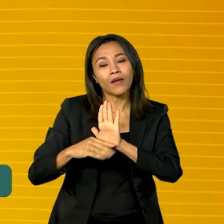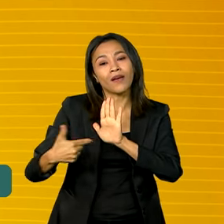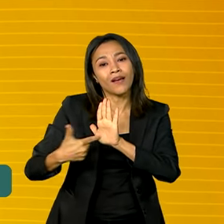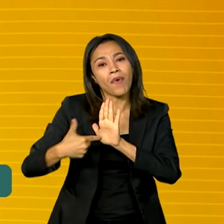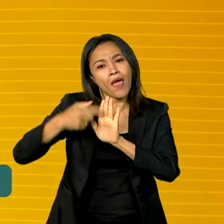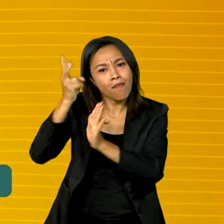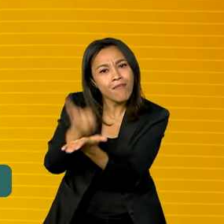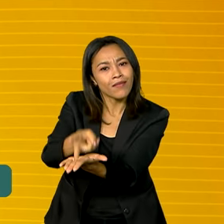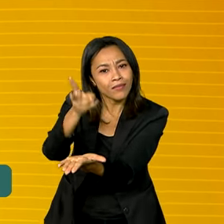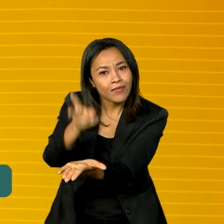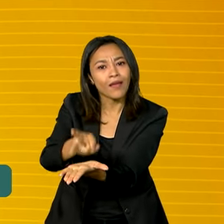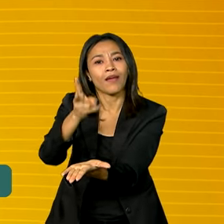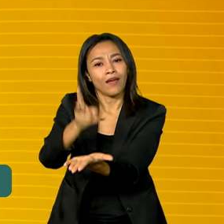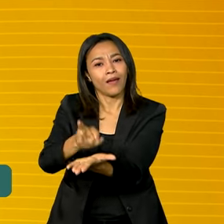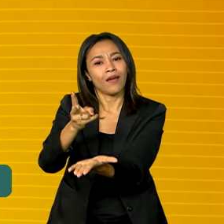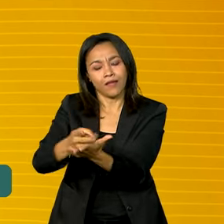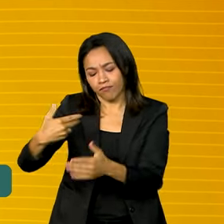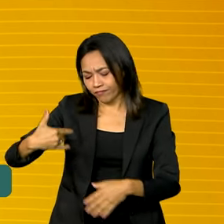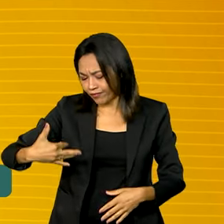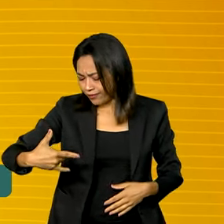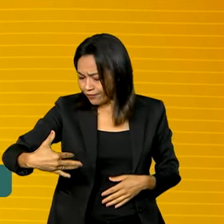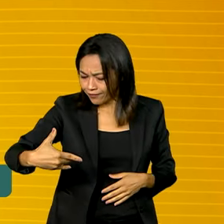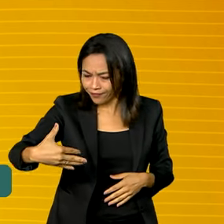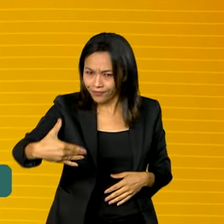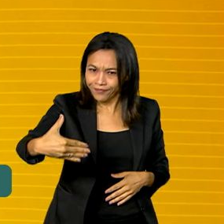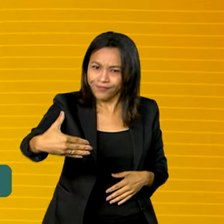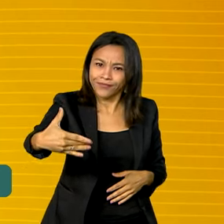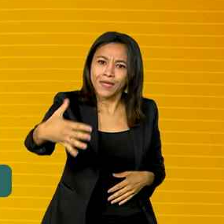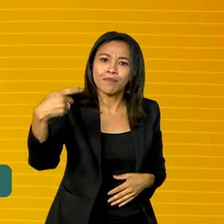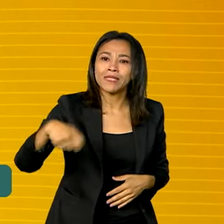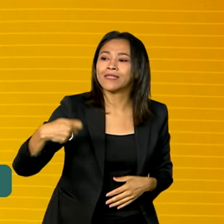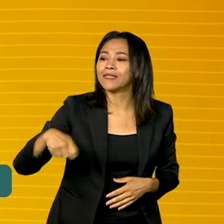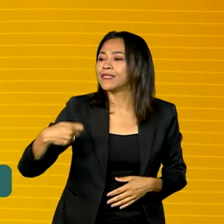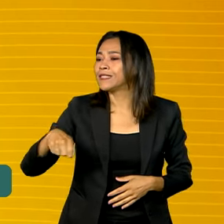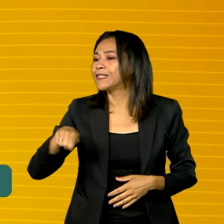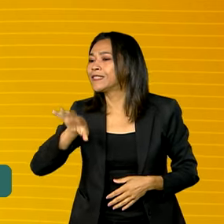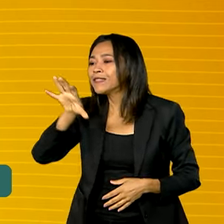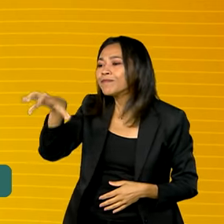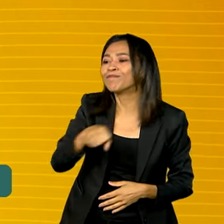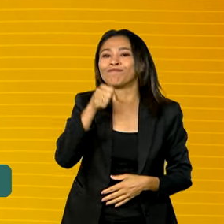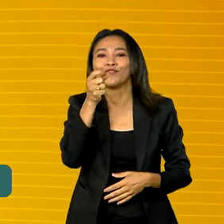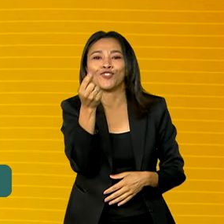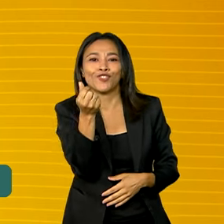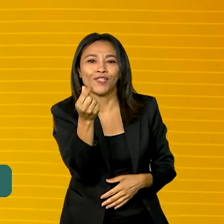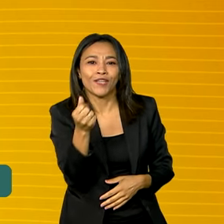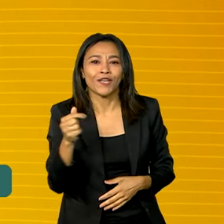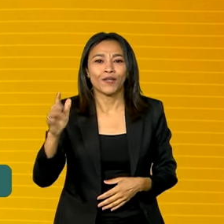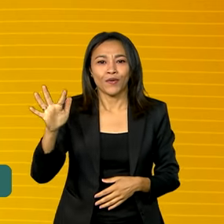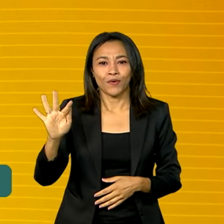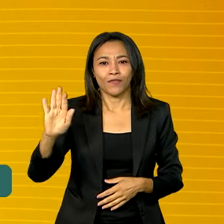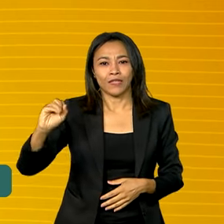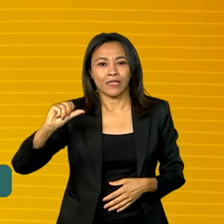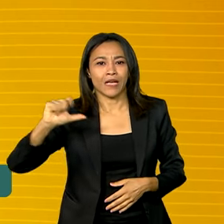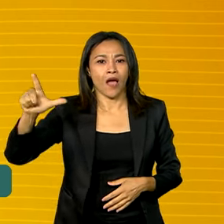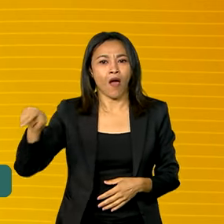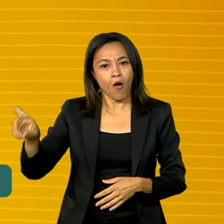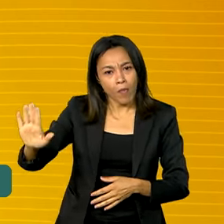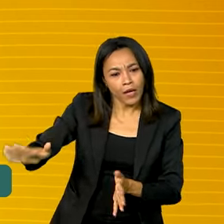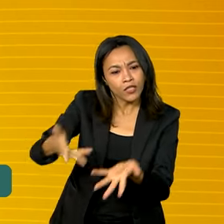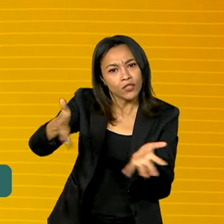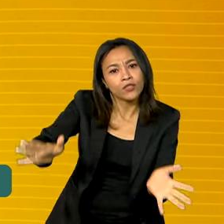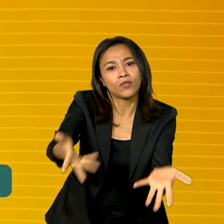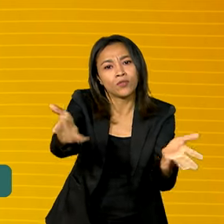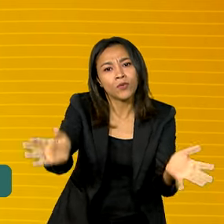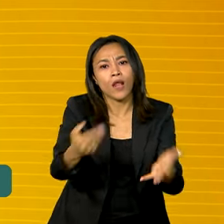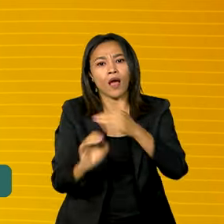permanente. Para isso, precisamos arrumar um recurso lá do fiscal para poder dar esse estímulo